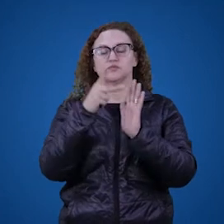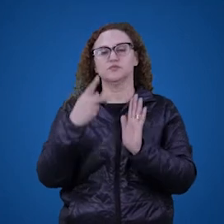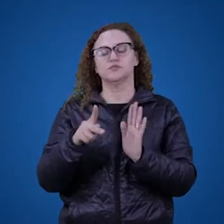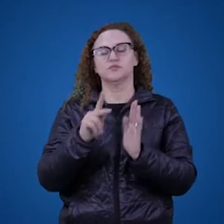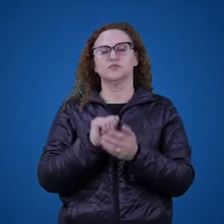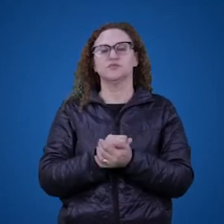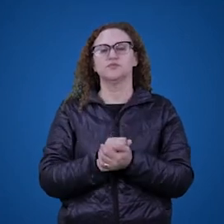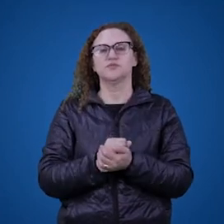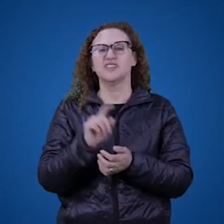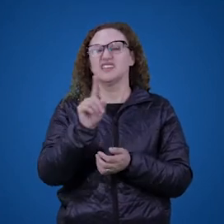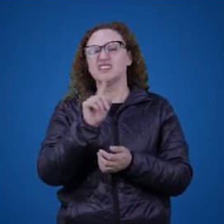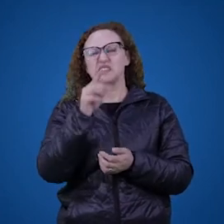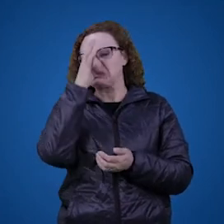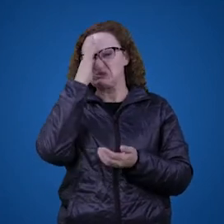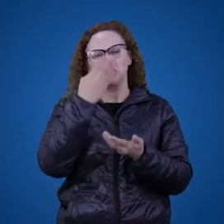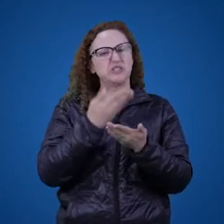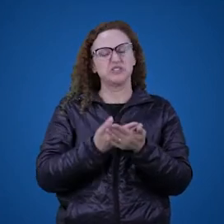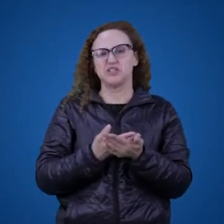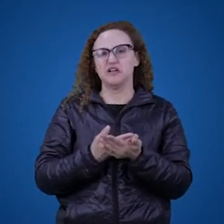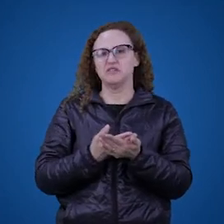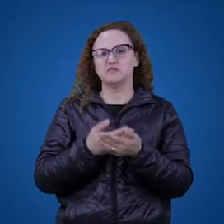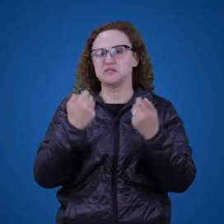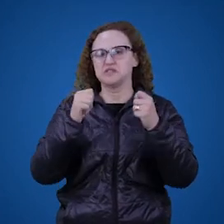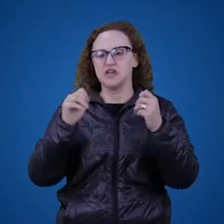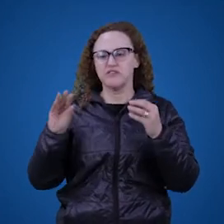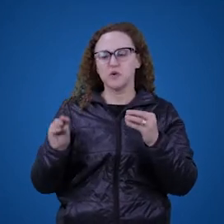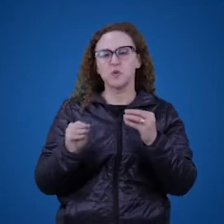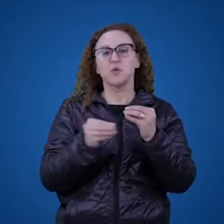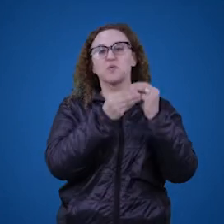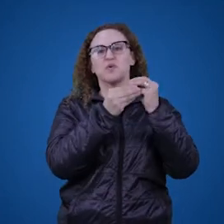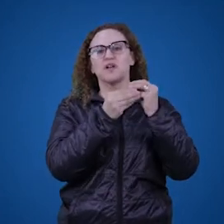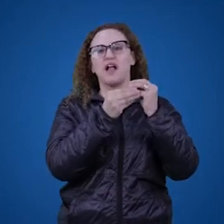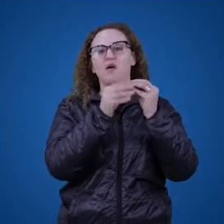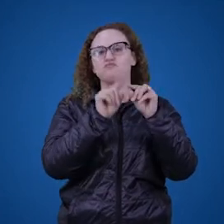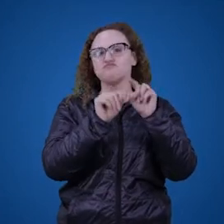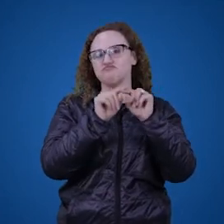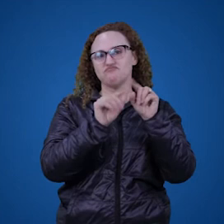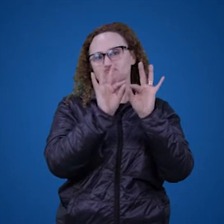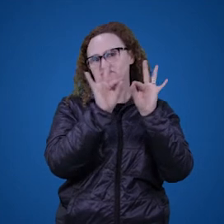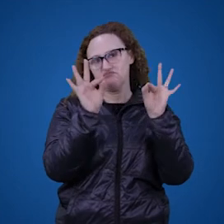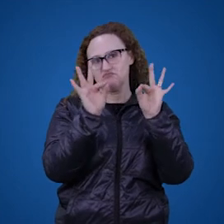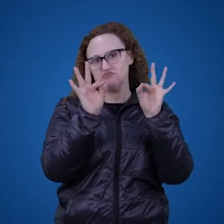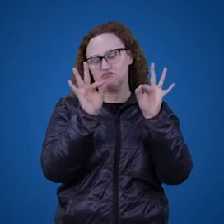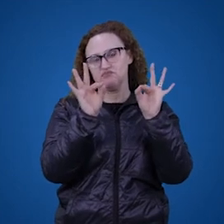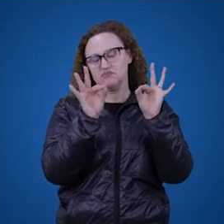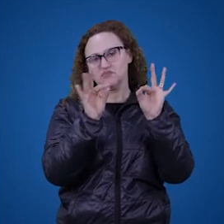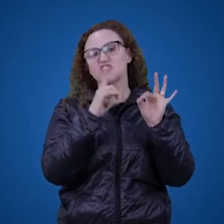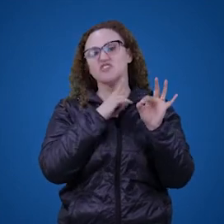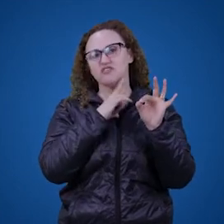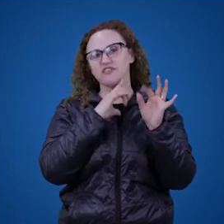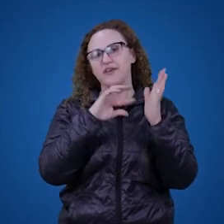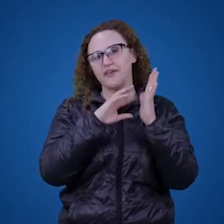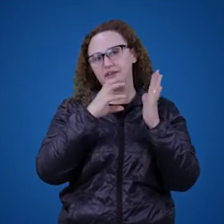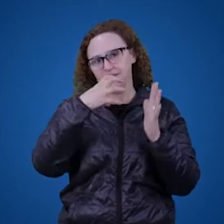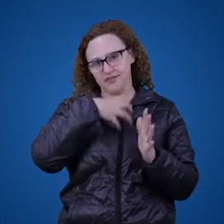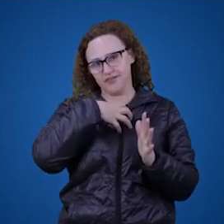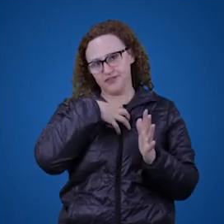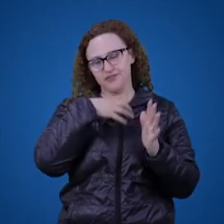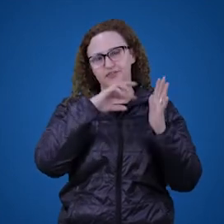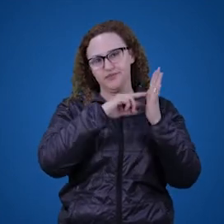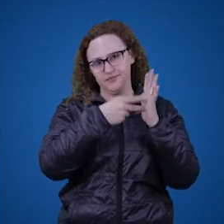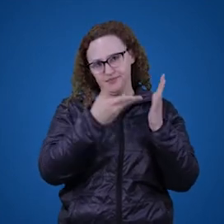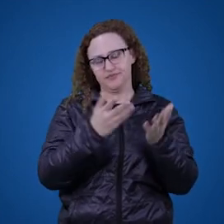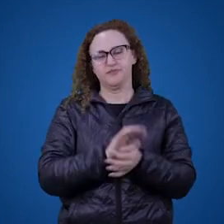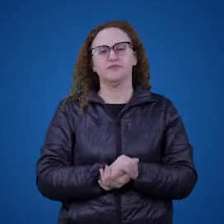Husserl não acreditava que a gente necessitaria de introduzir um objeto numa frase para que essa frase tivesse